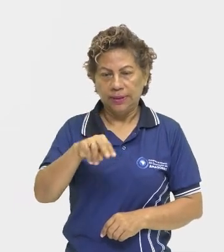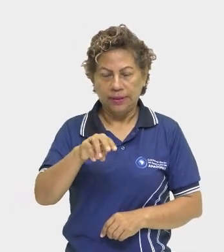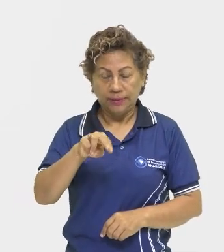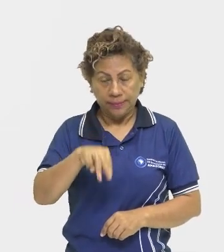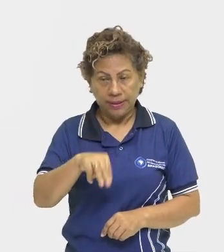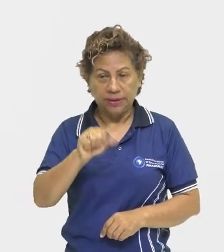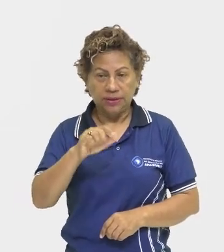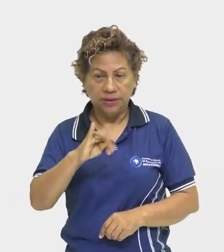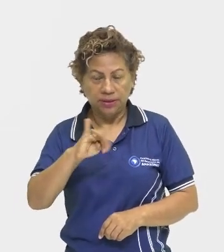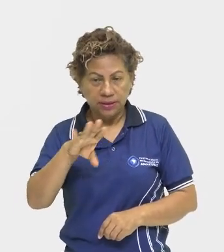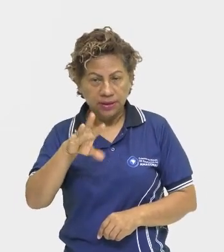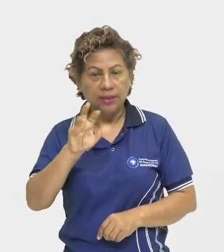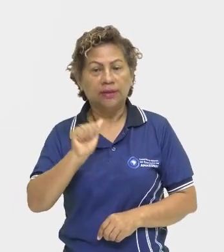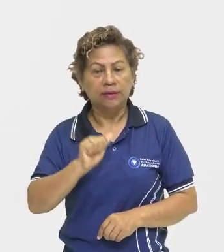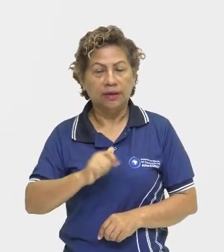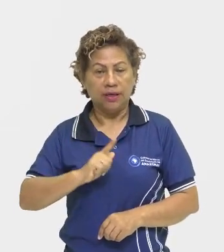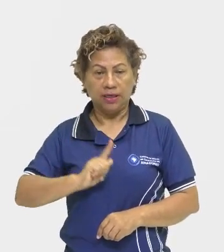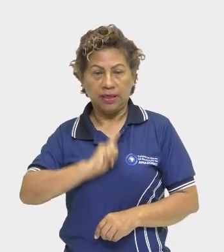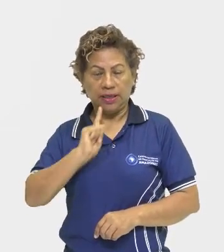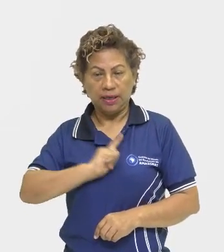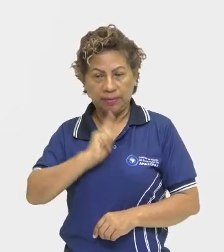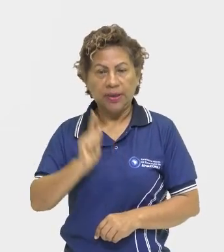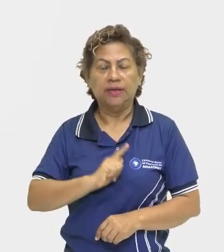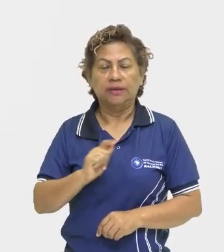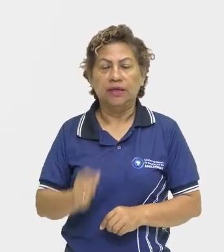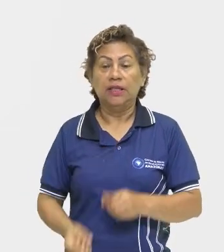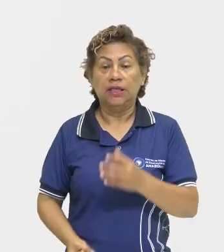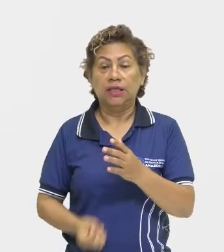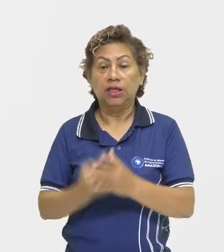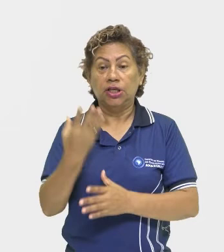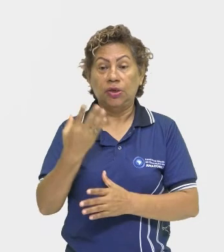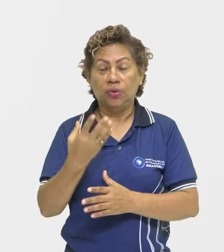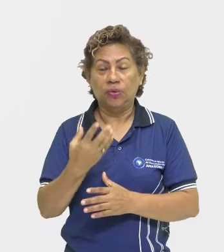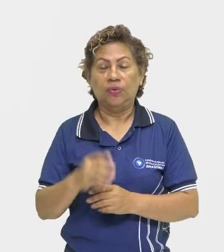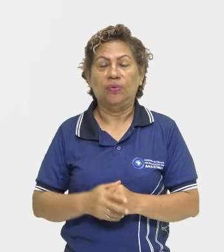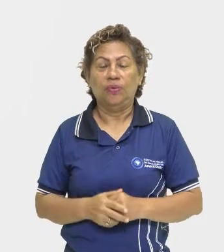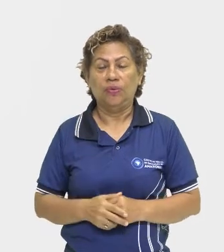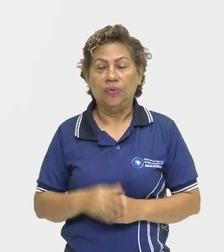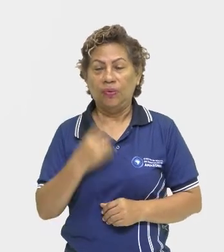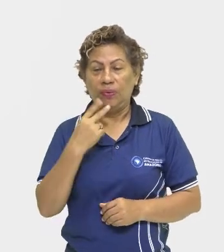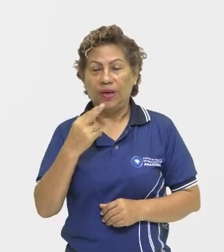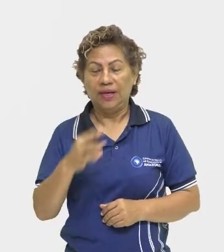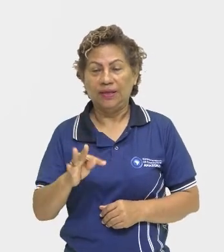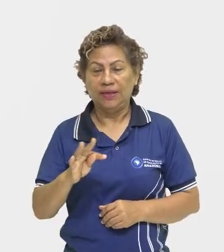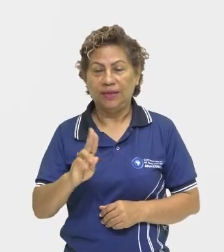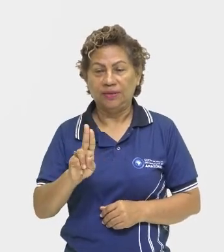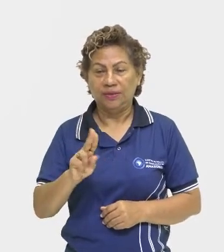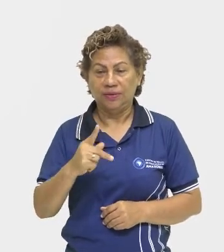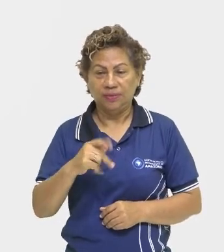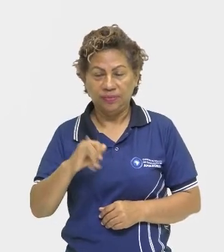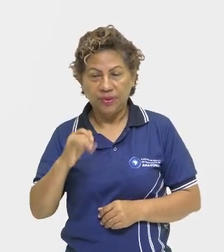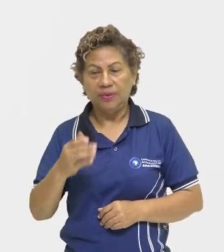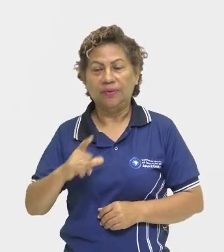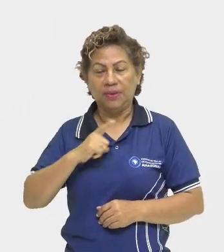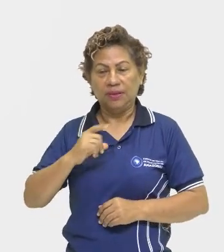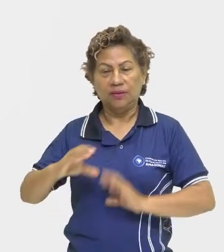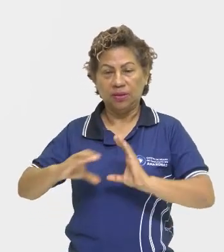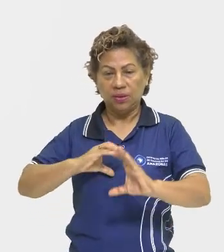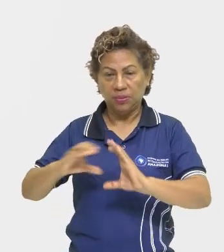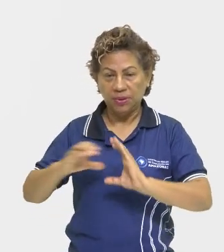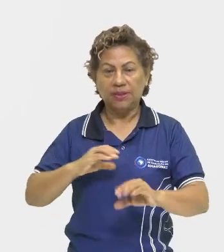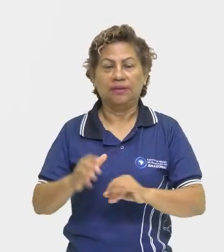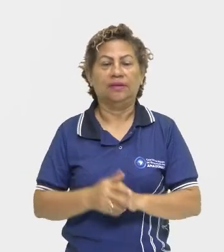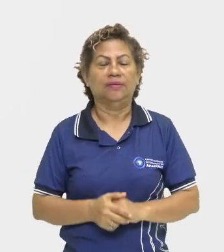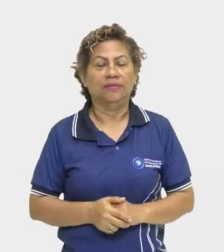o conflito entre indígenas e portugueses, lembrando que ele advogava esses casos, né, se levantava para fazer a defesa